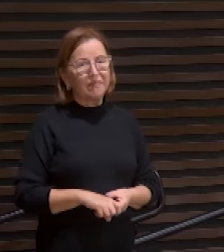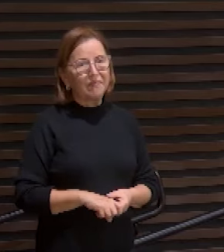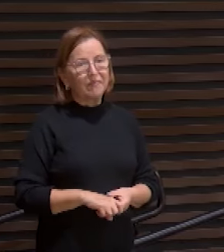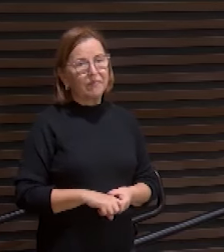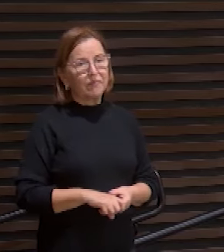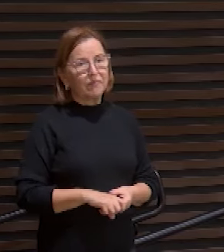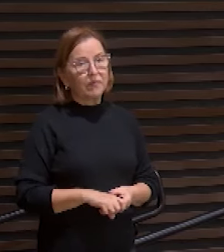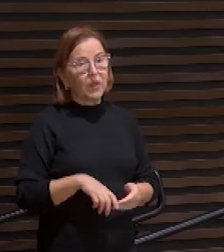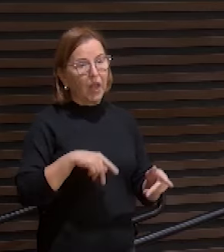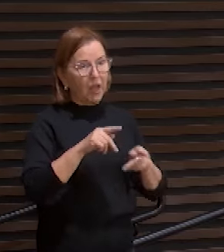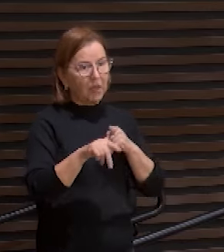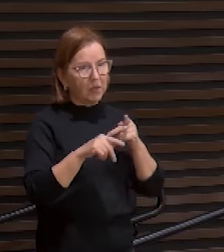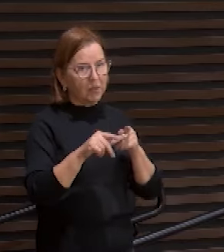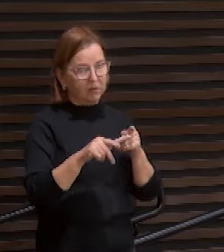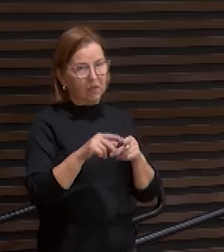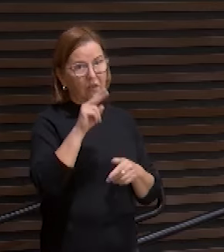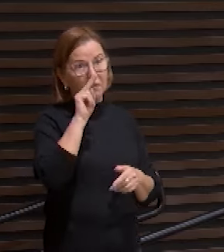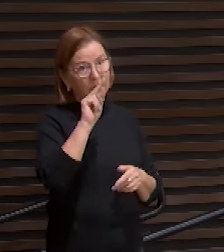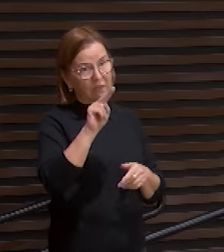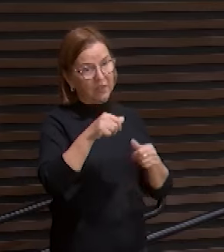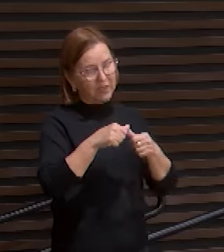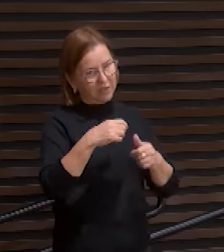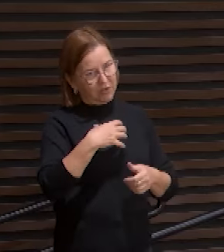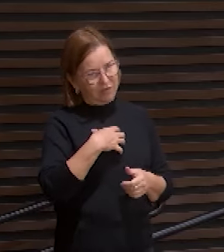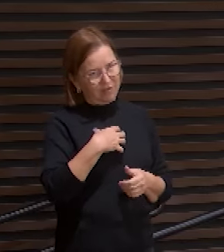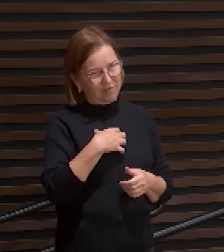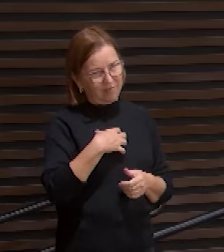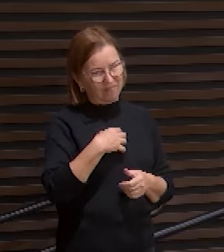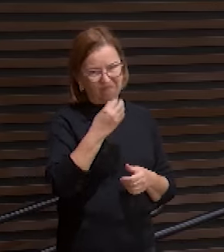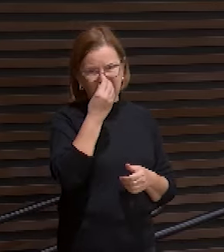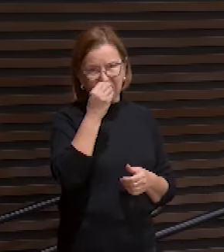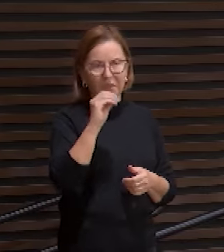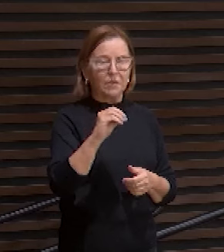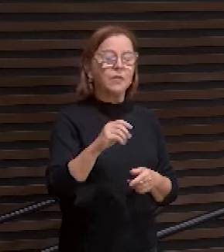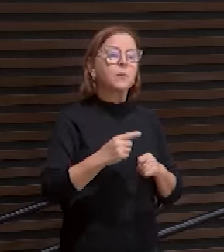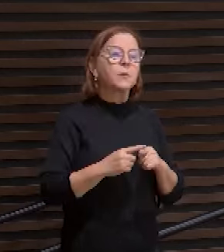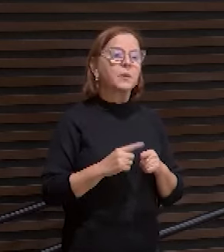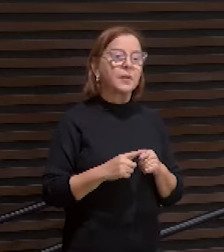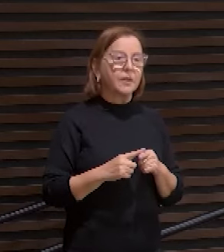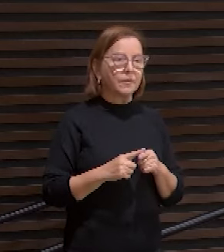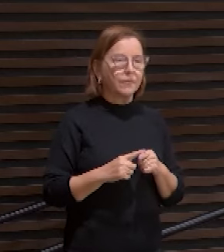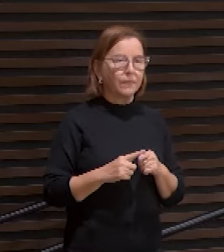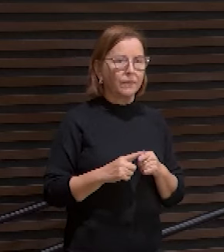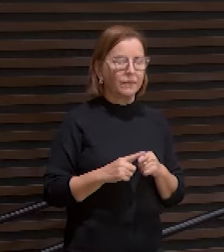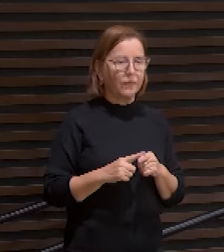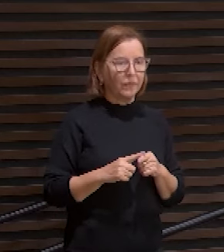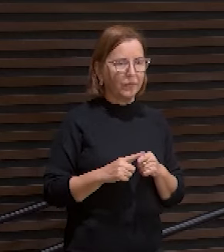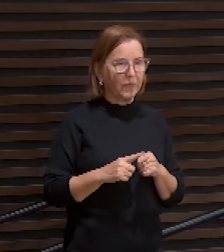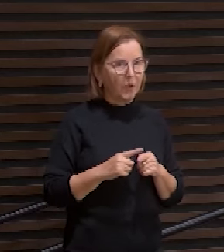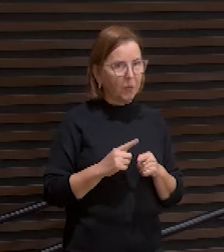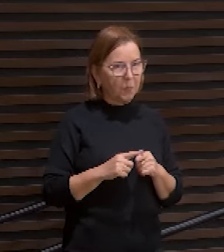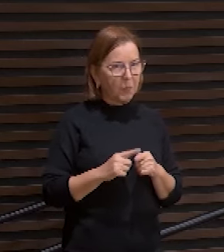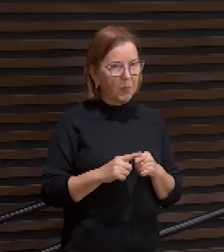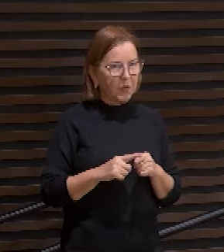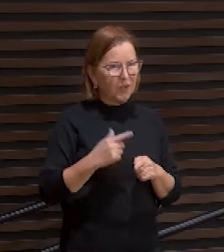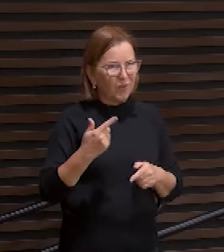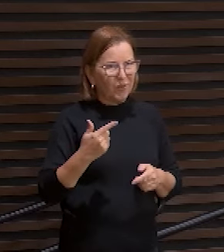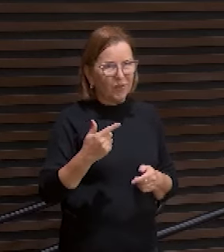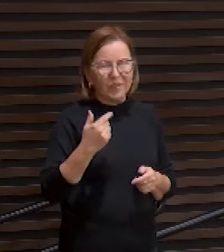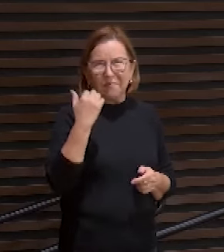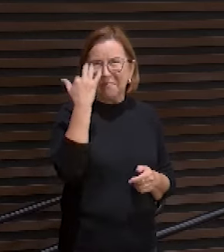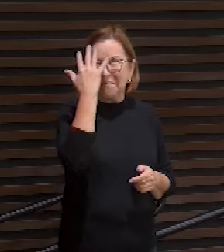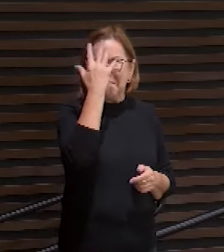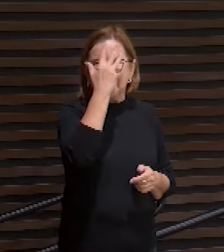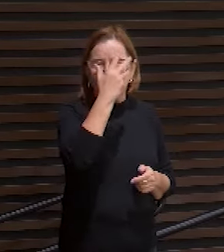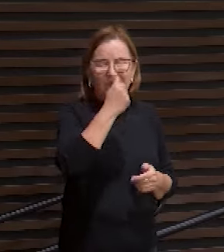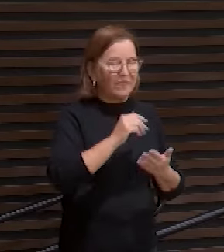Os homens veem assim, com desprezo. Por quê? O texto está dizendo porque ele não tinha aparência nem formosura.